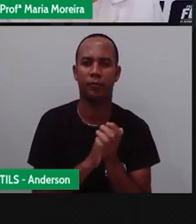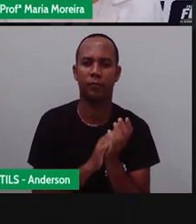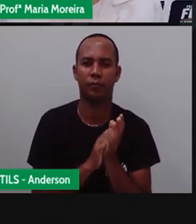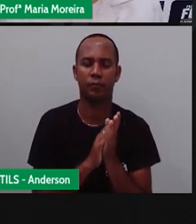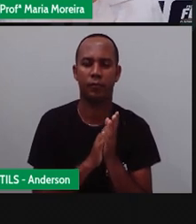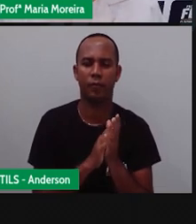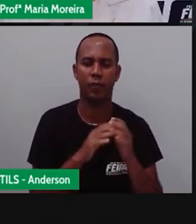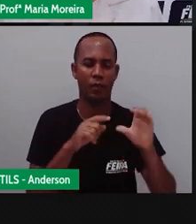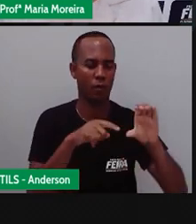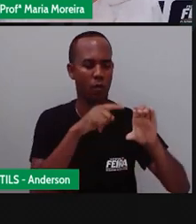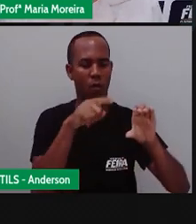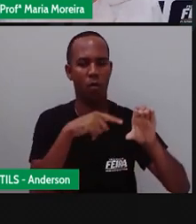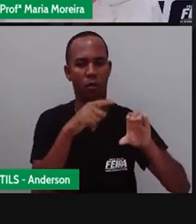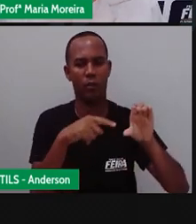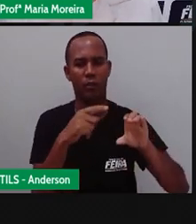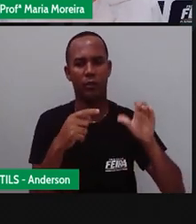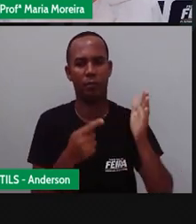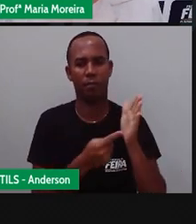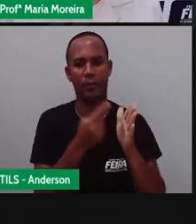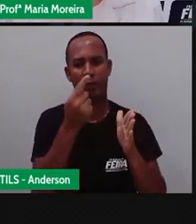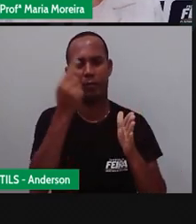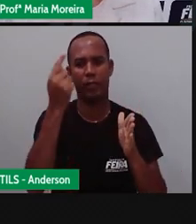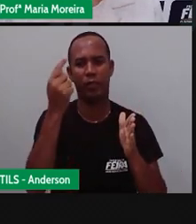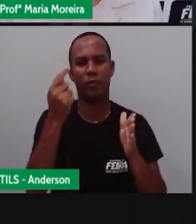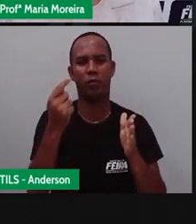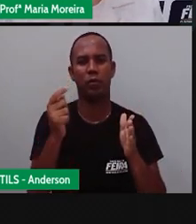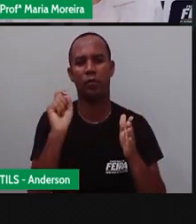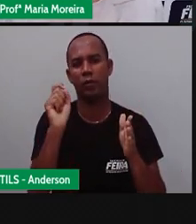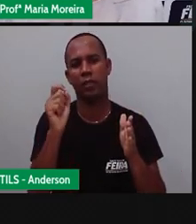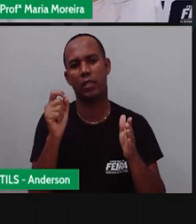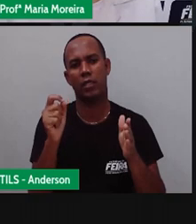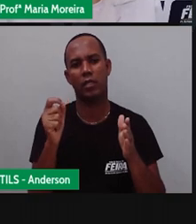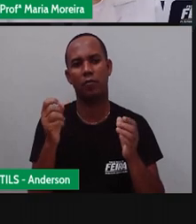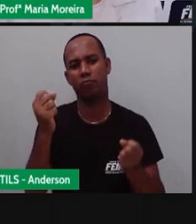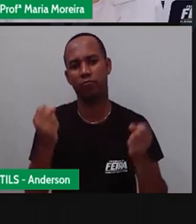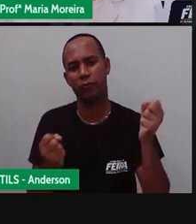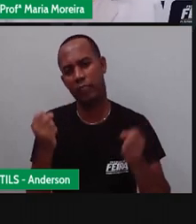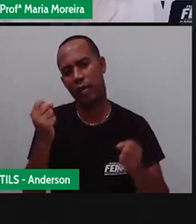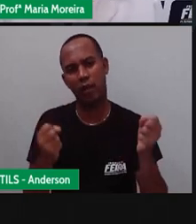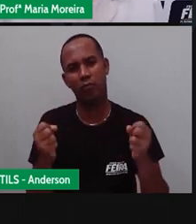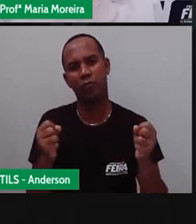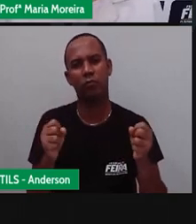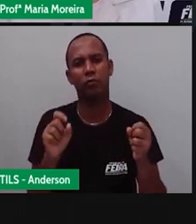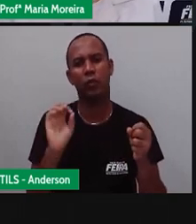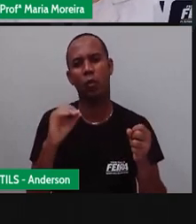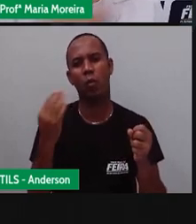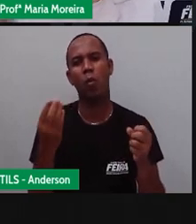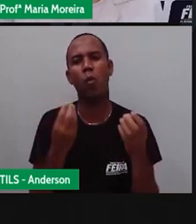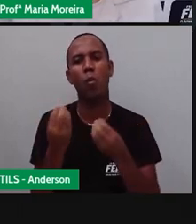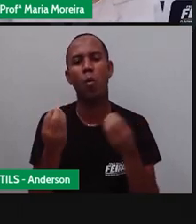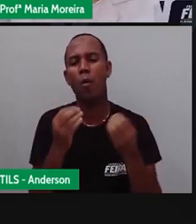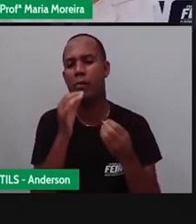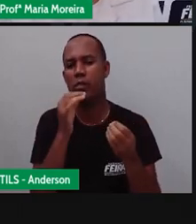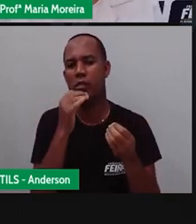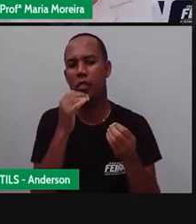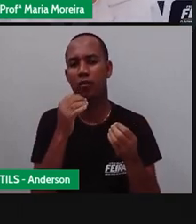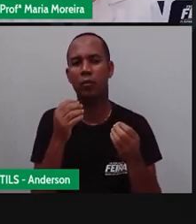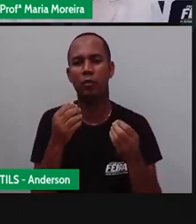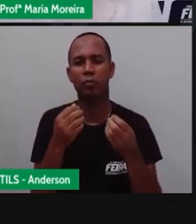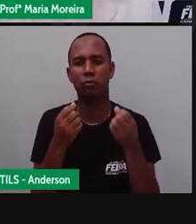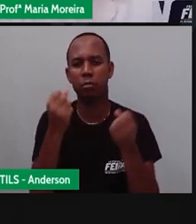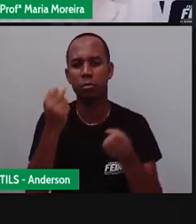Bom, com a roda vieram os primeiros veículos. E isso facilitou muito a vida das pessoas. Por quê? Porque elas já não precisavam dessas